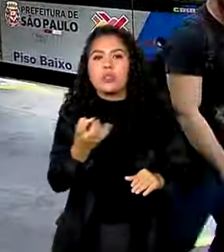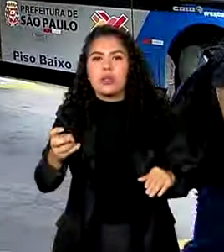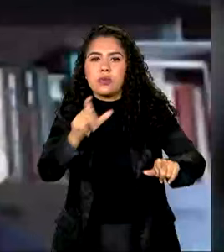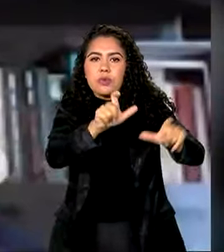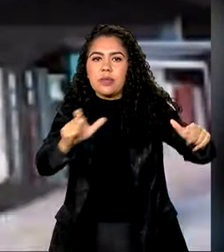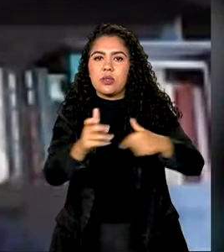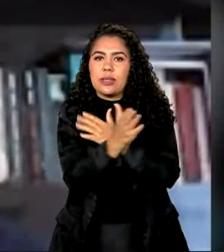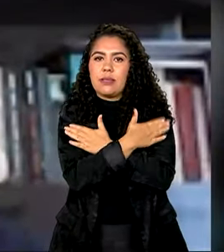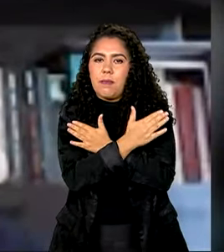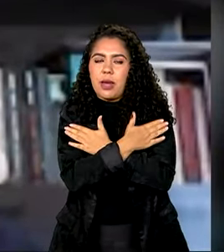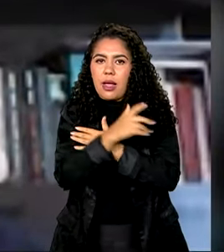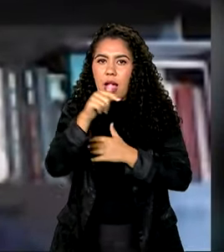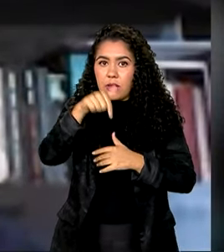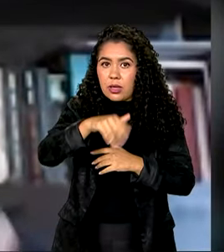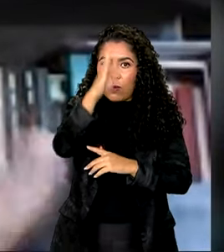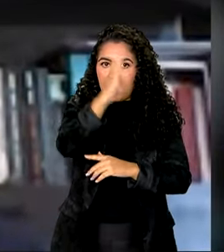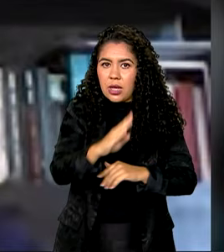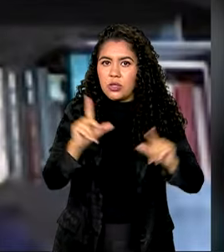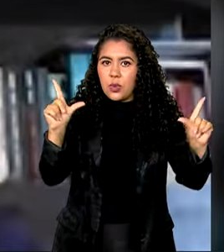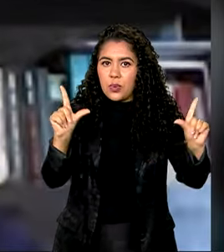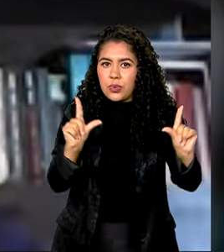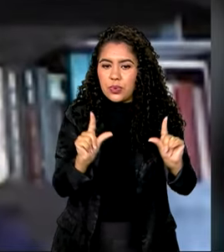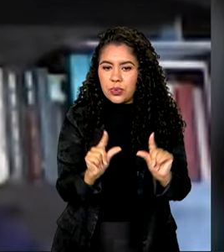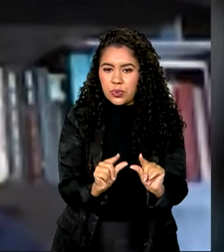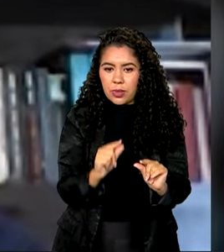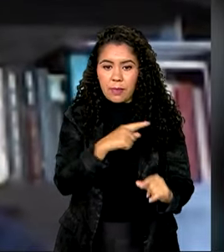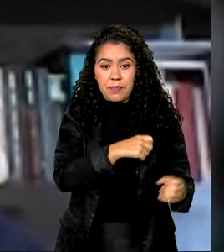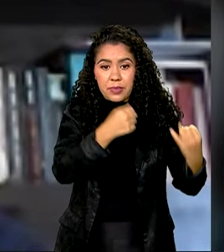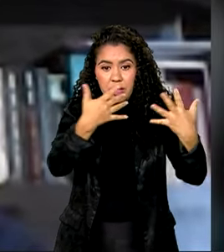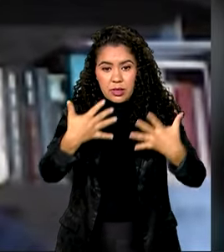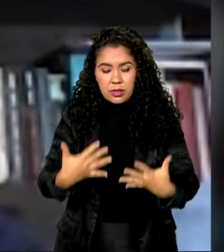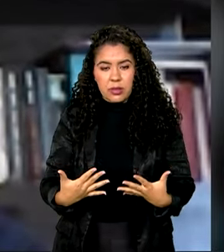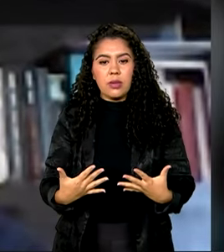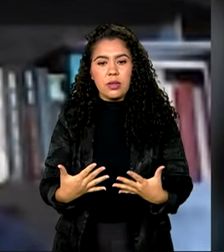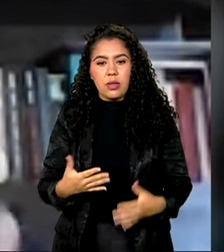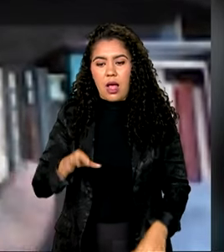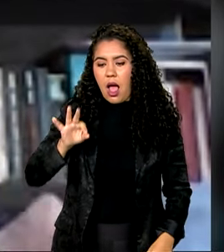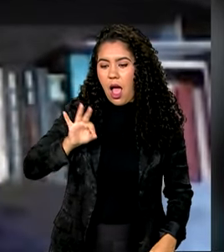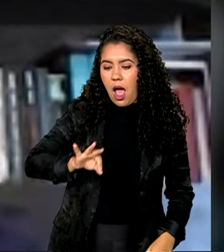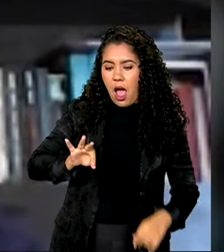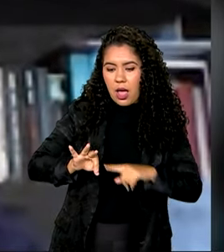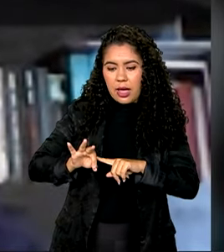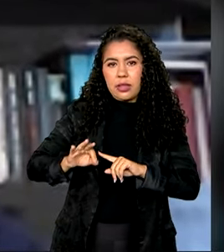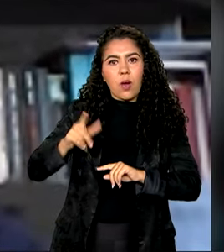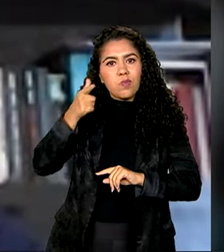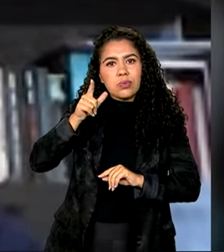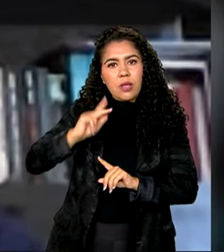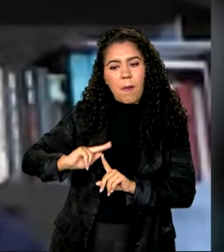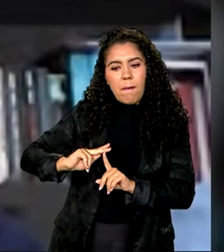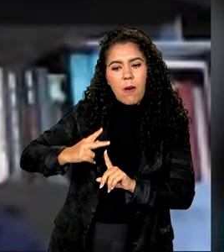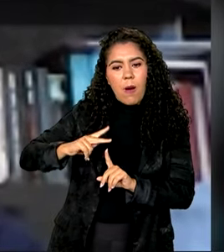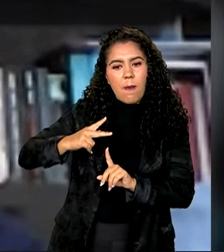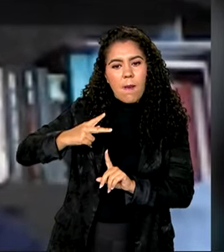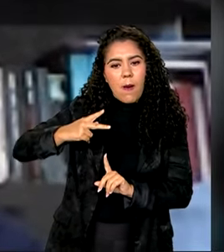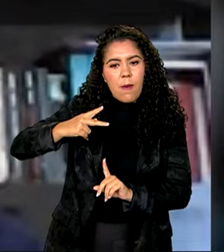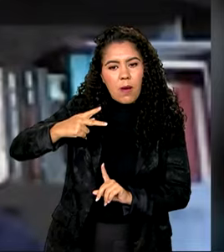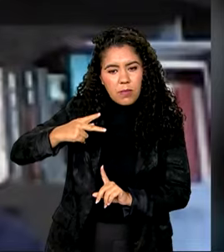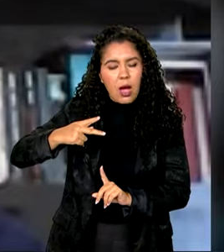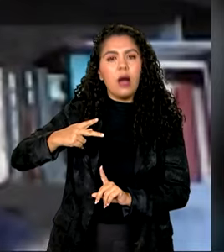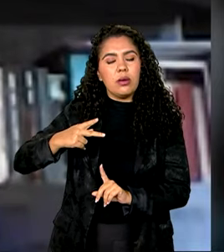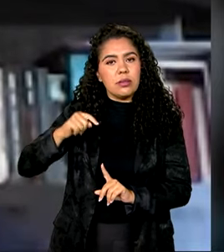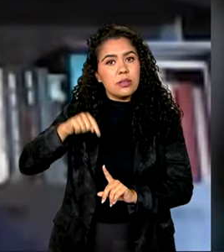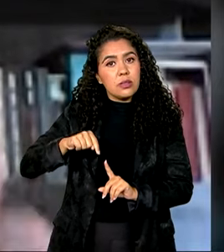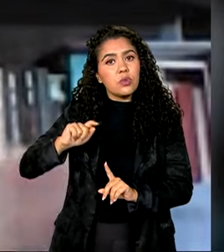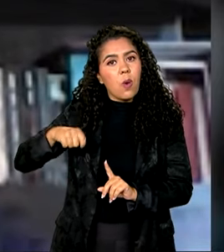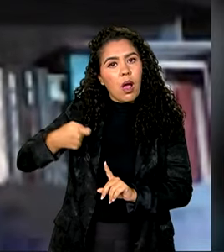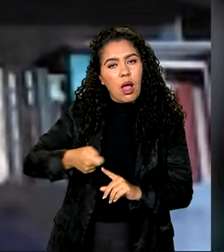país. A partir do segundo semestre de 2023, essa renda voltou a crescer e é um